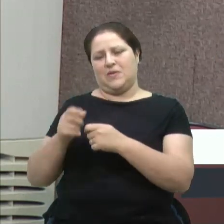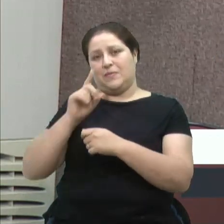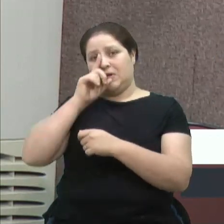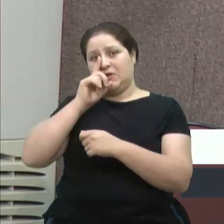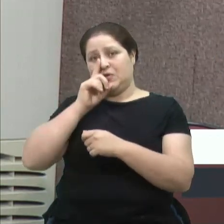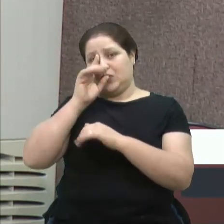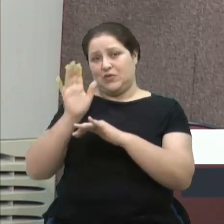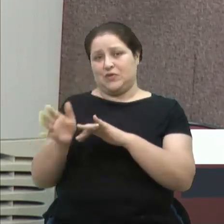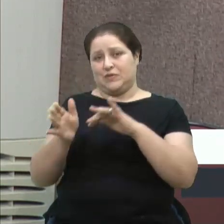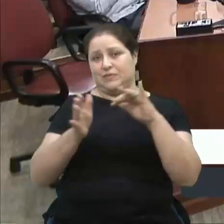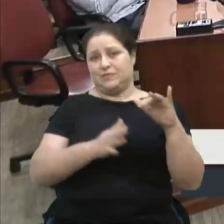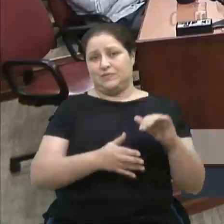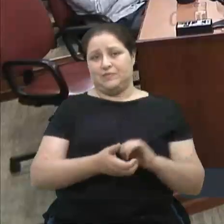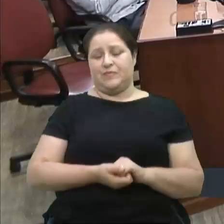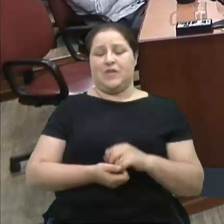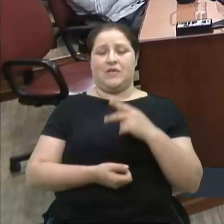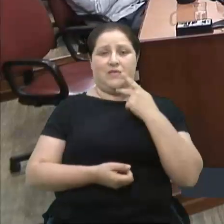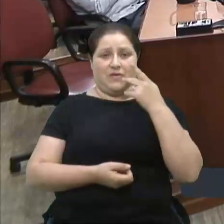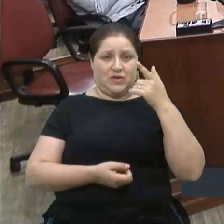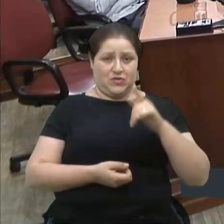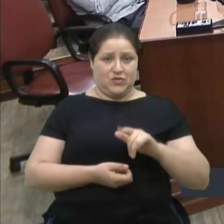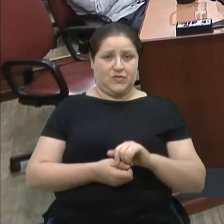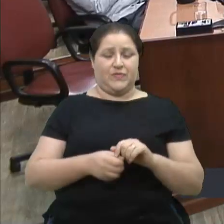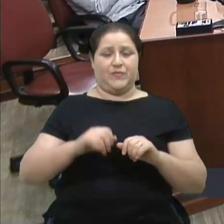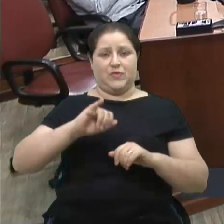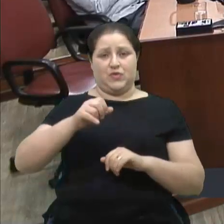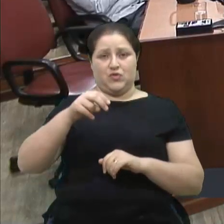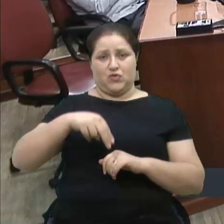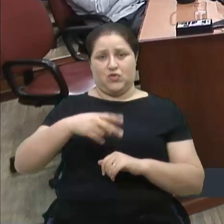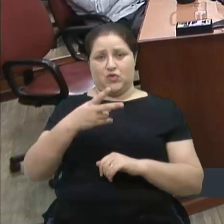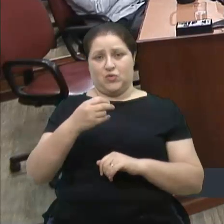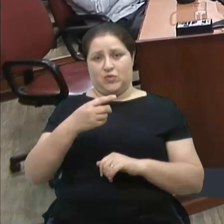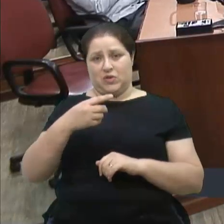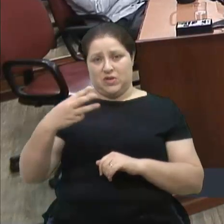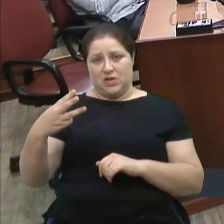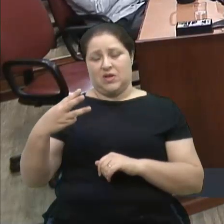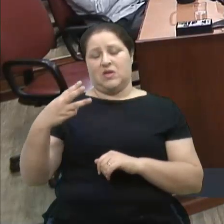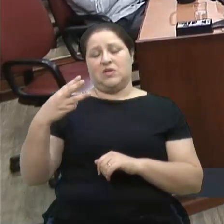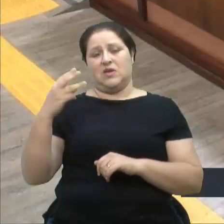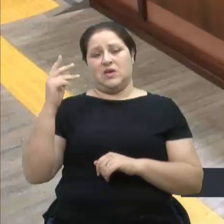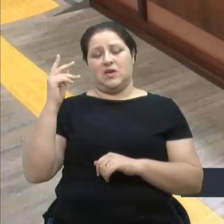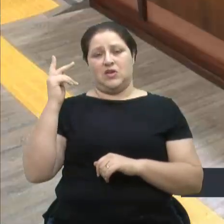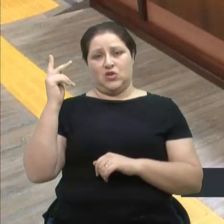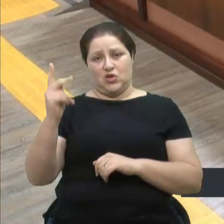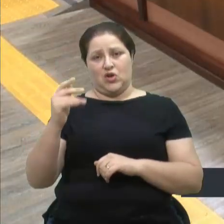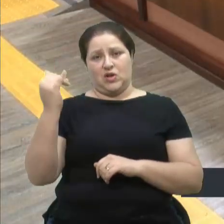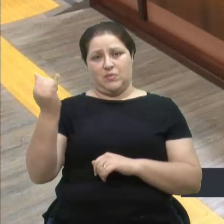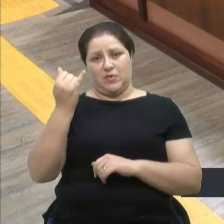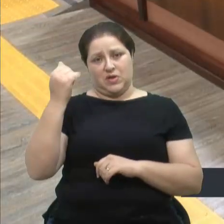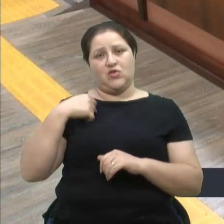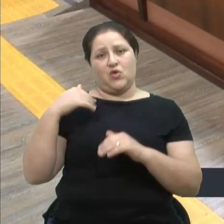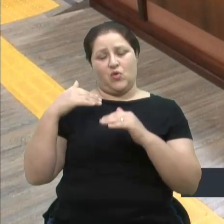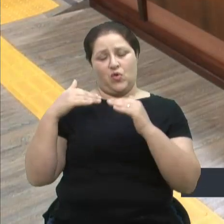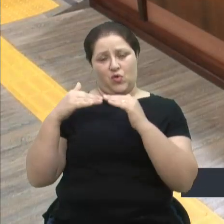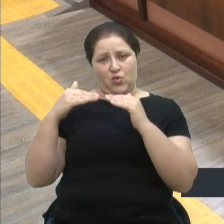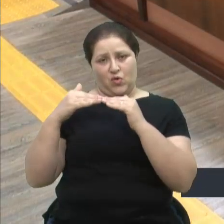Eu volto a frisar, as manifestações de junho de 2013 foram importantes para a história do país. Eu sou favorável.